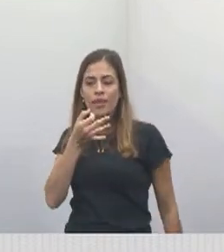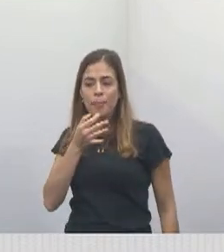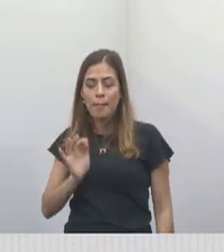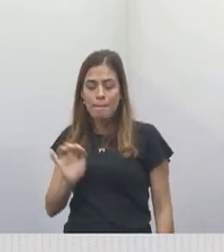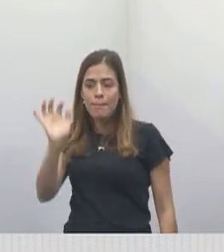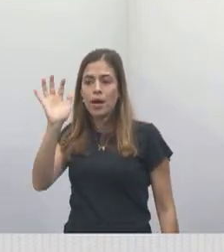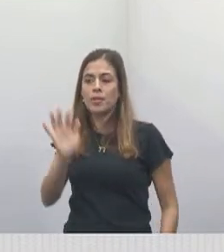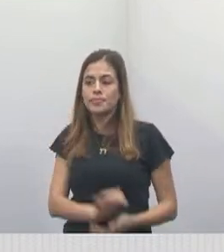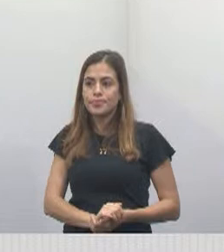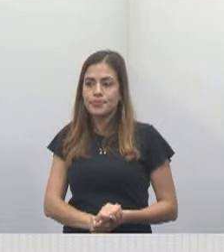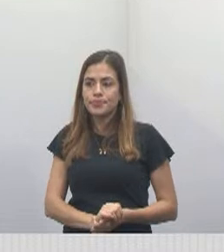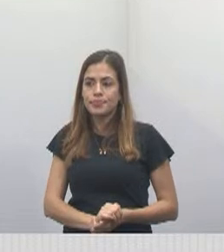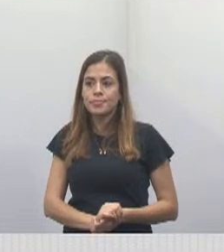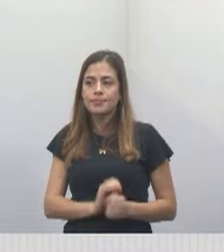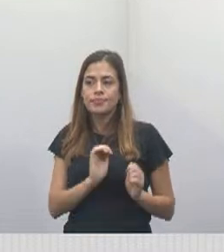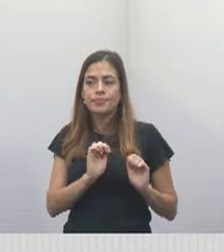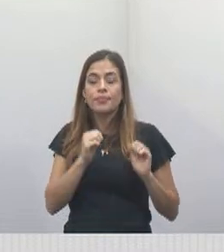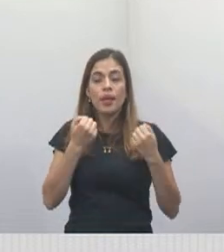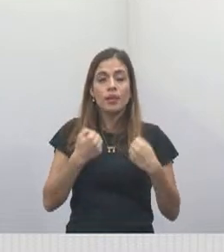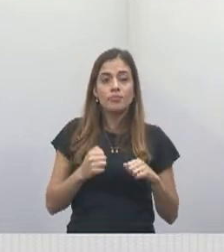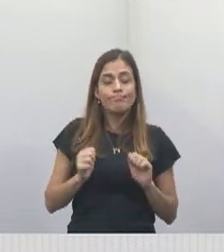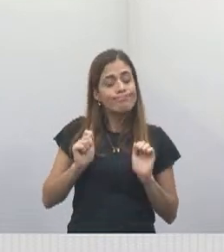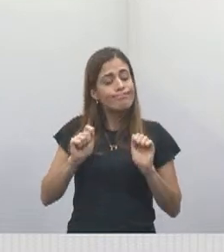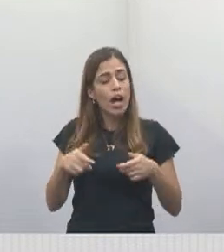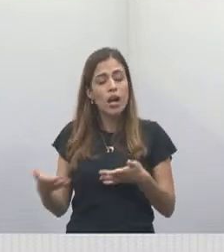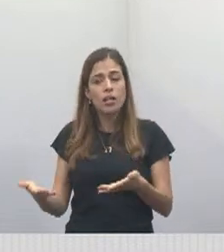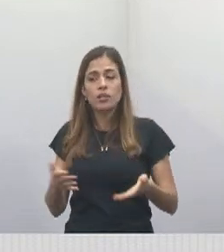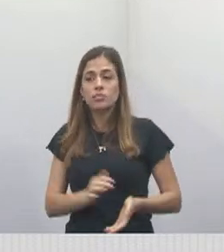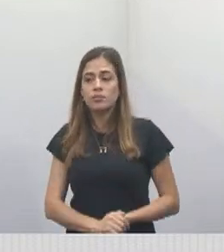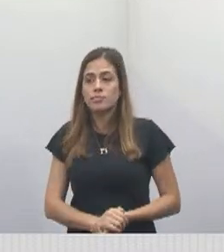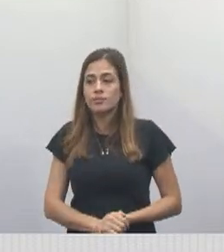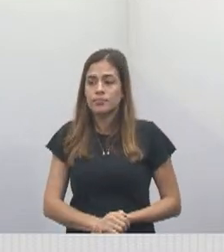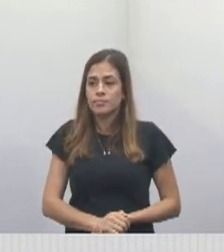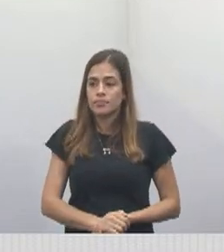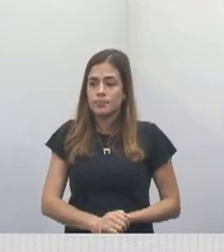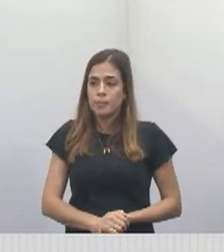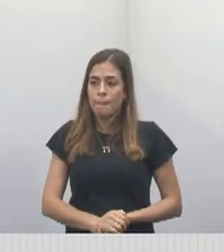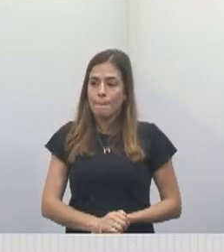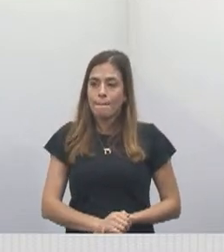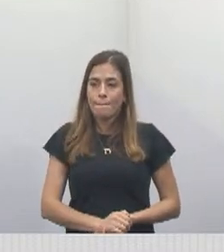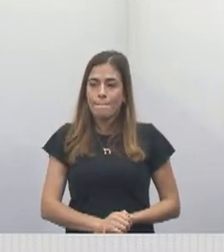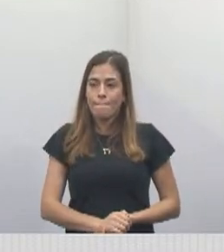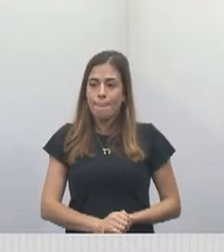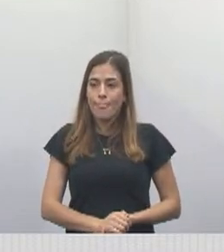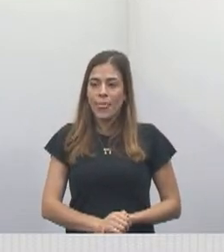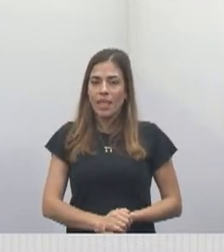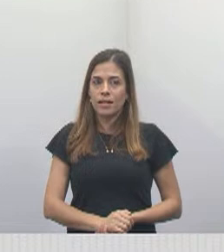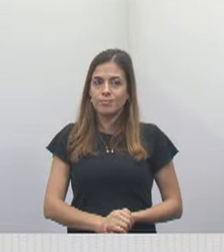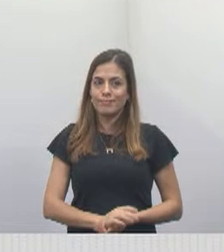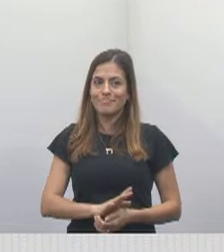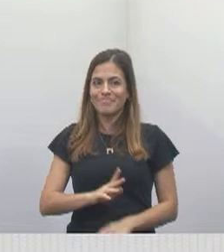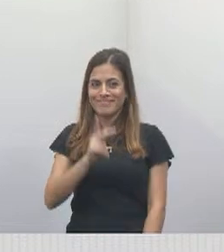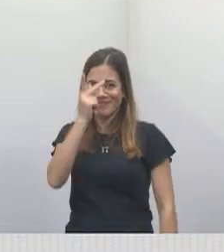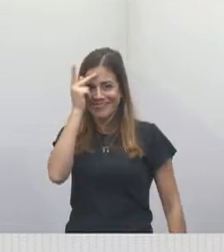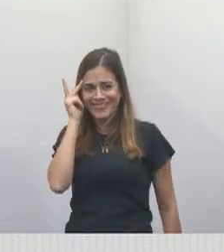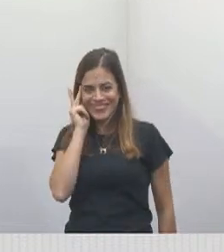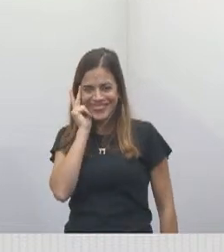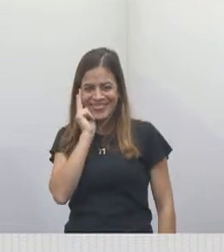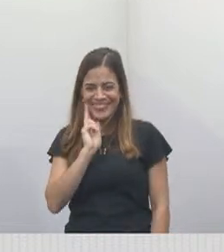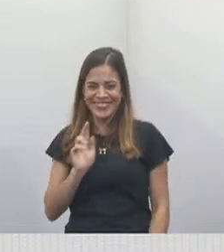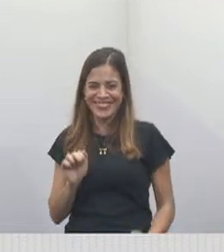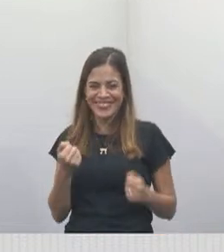deixar que essas pessoas que dependem de medicamento de alto custo sejam